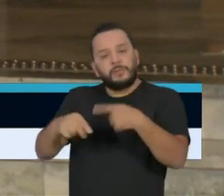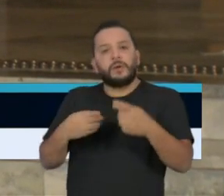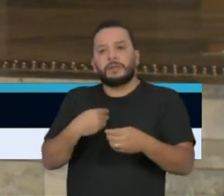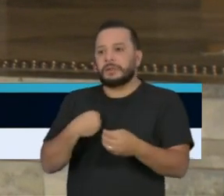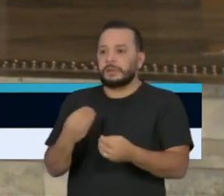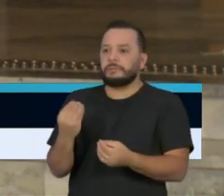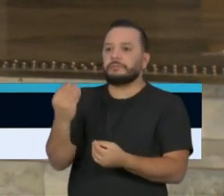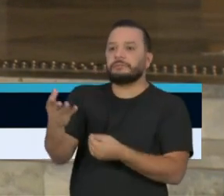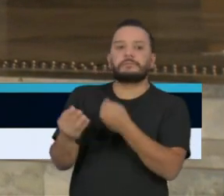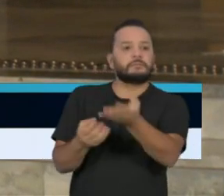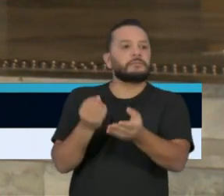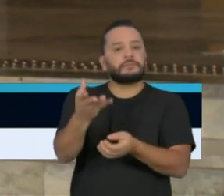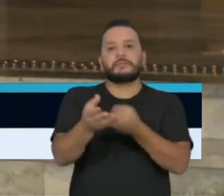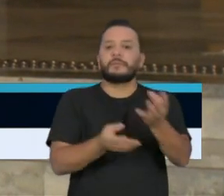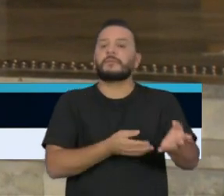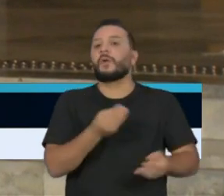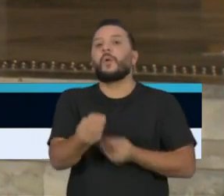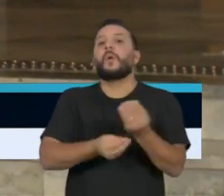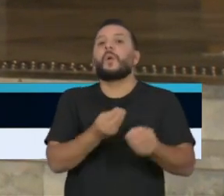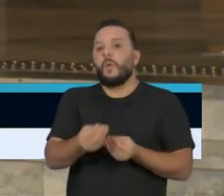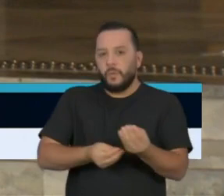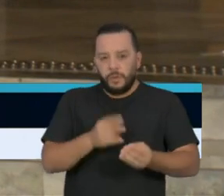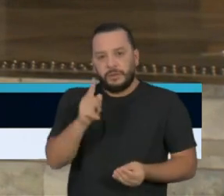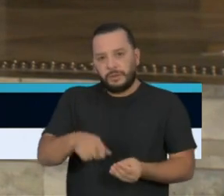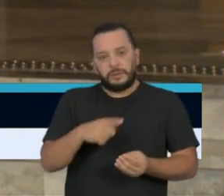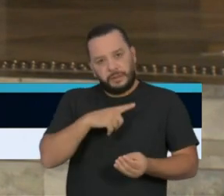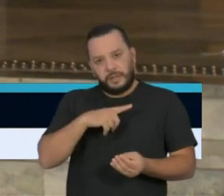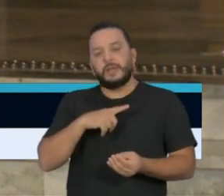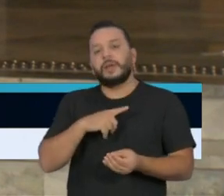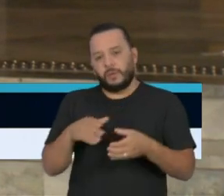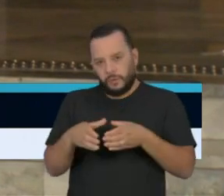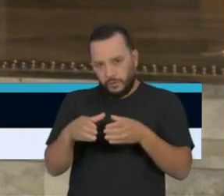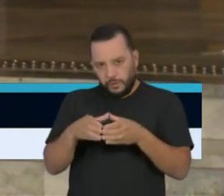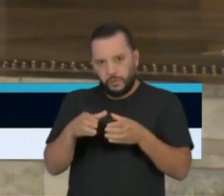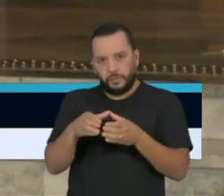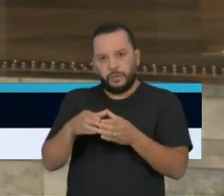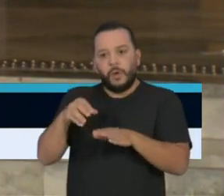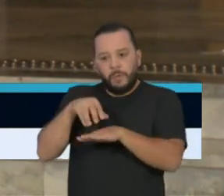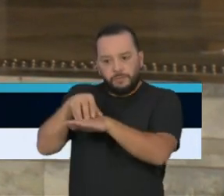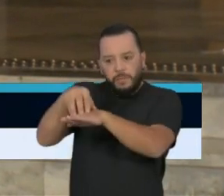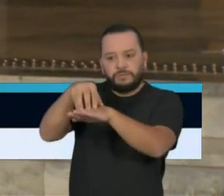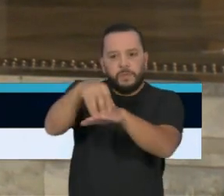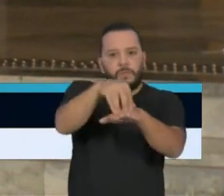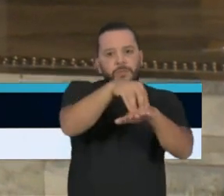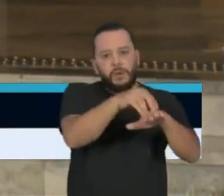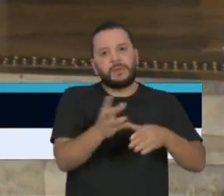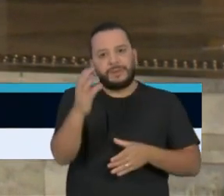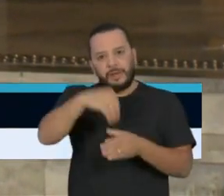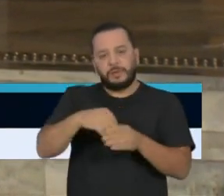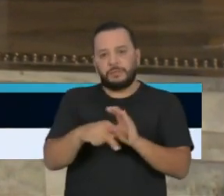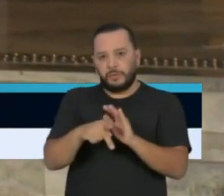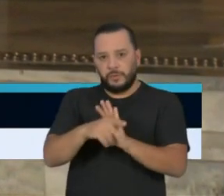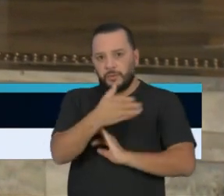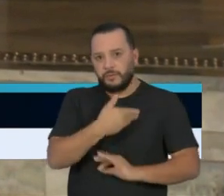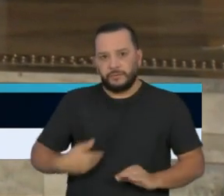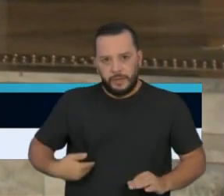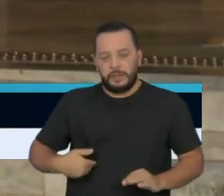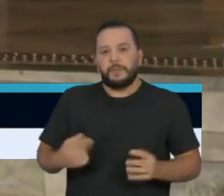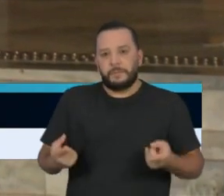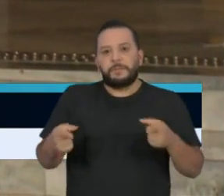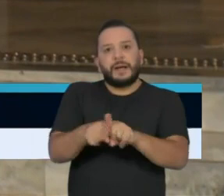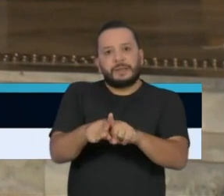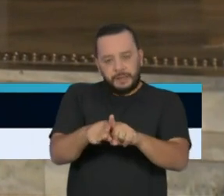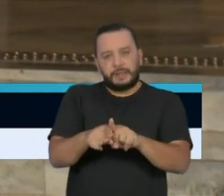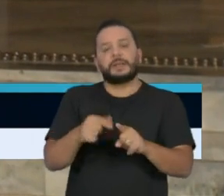dessa doação é feita através de um núcleo de logística, que foi criado dentro do governo, com a participação da Secretaria de Desenvolvimento Social,